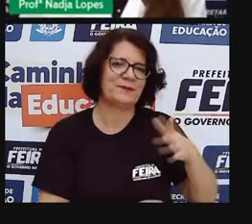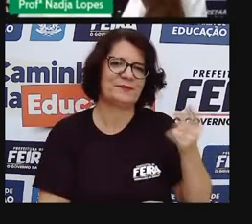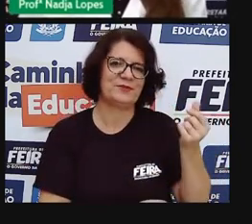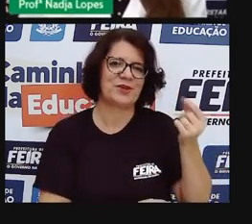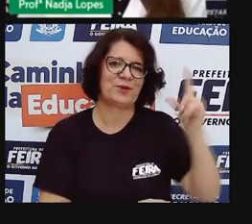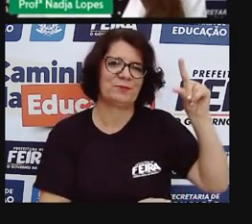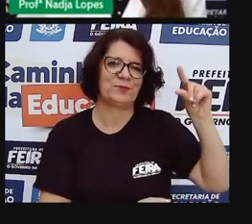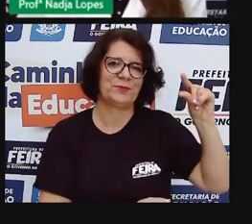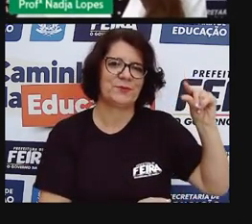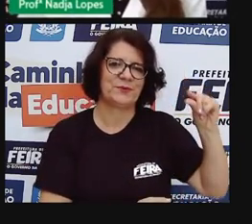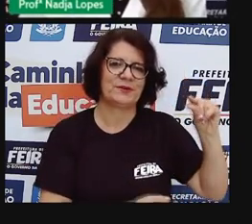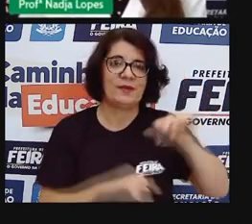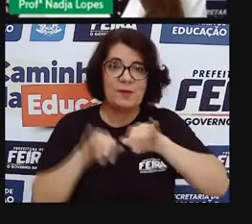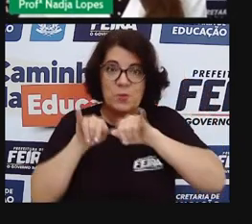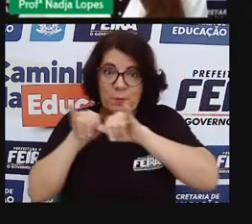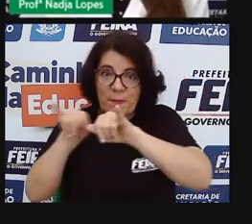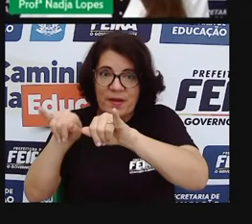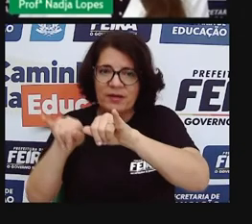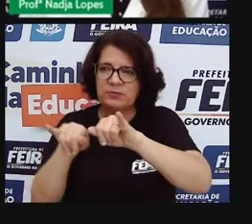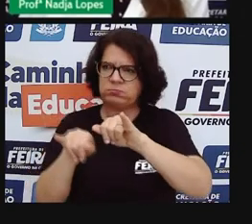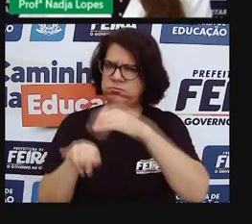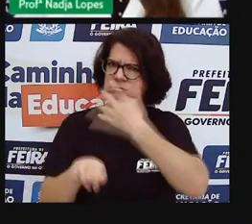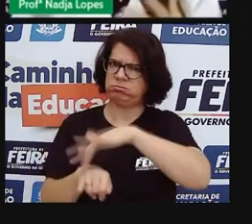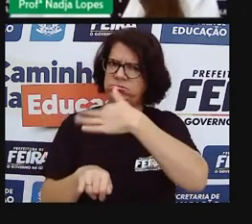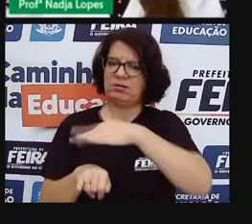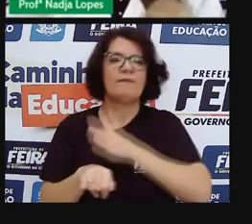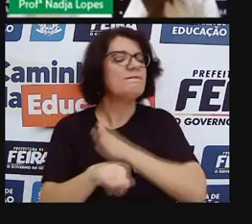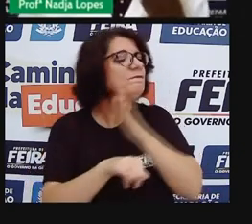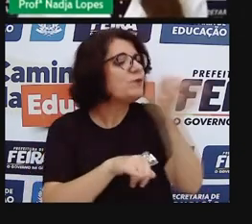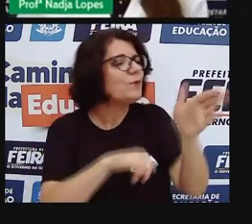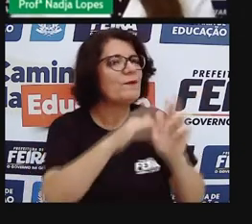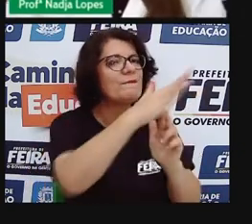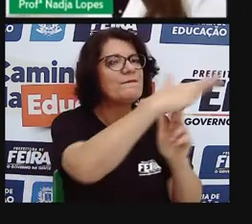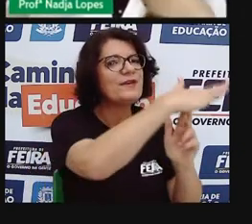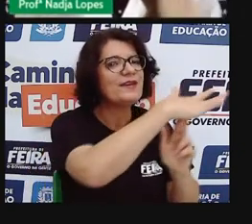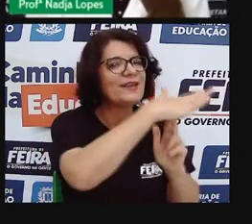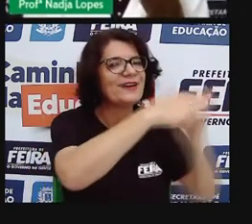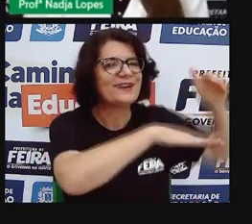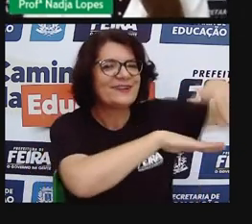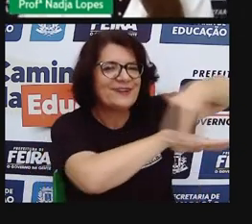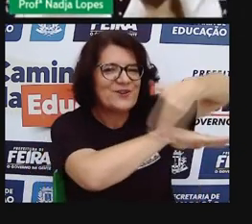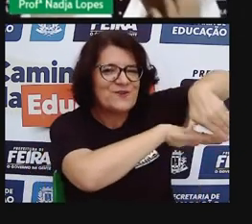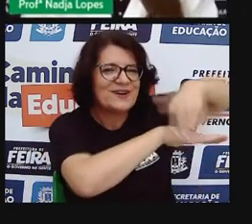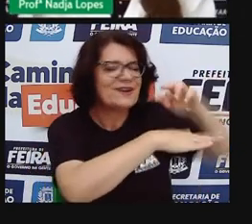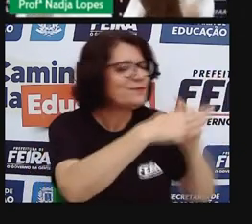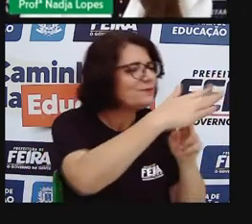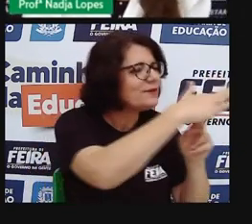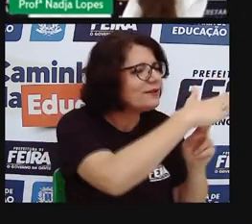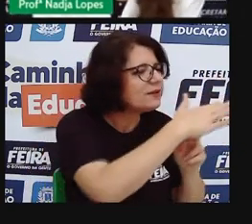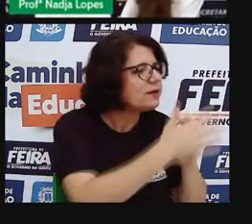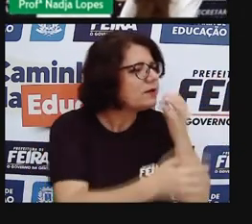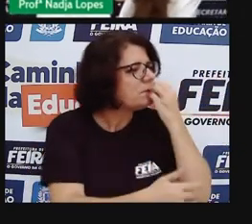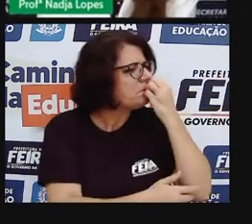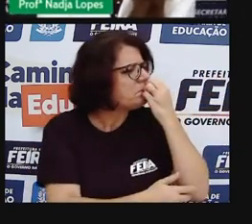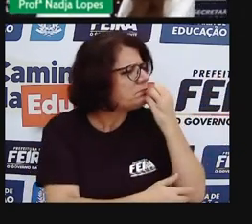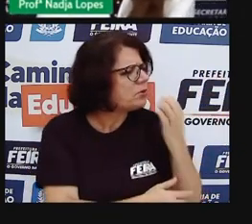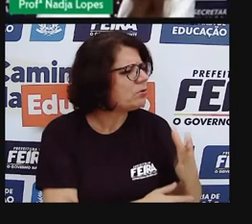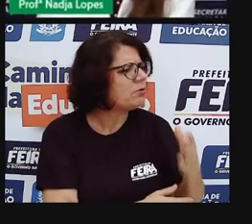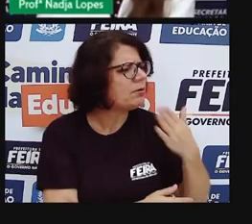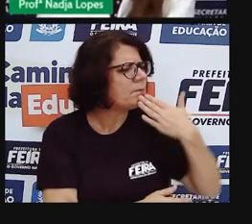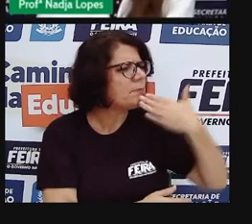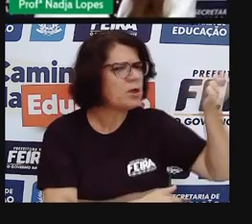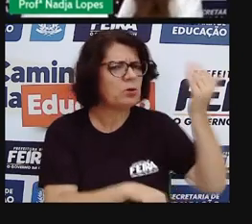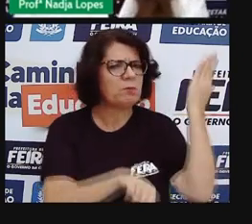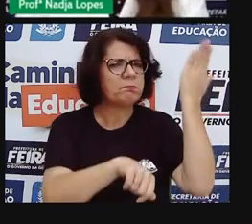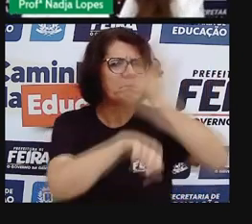supermercados, e a gente tá ajudando pessoas que realmente precisam e utilizam aquilo como única fonte de